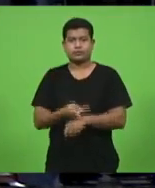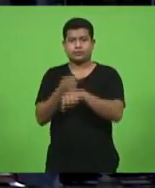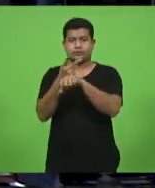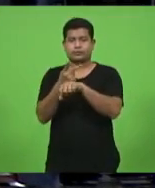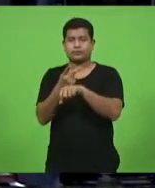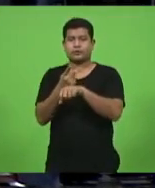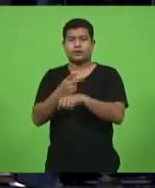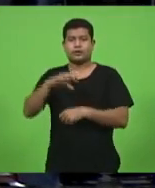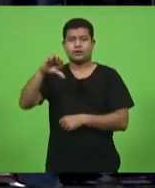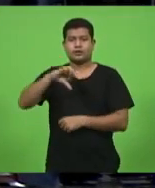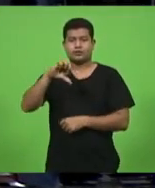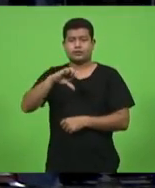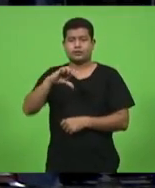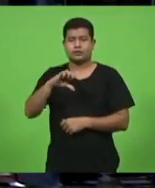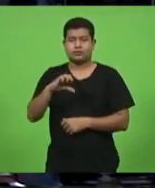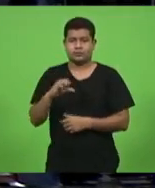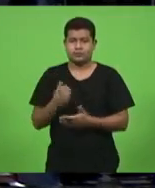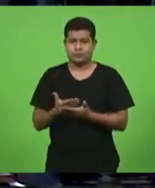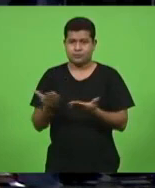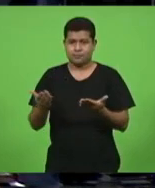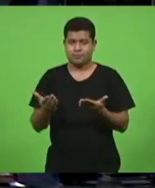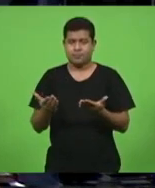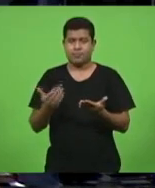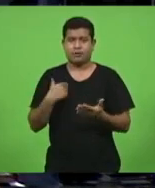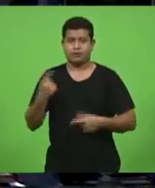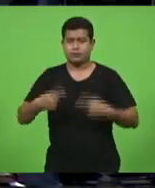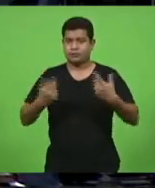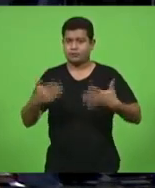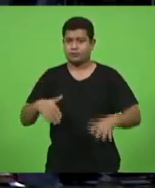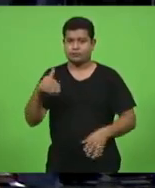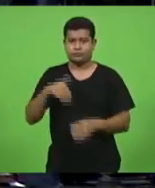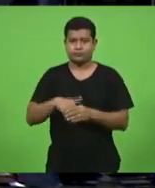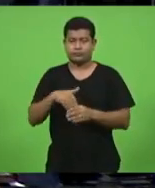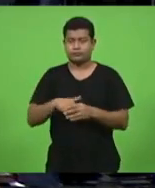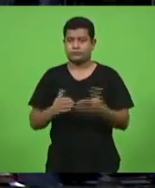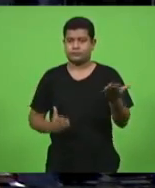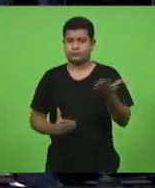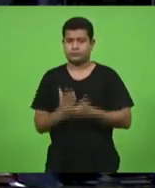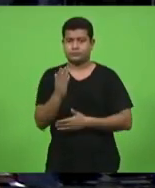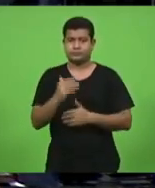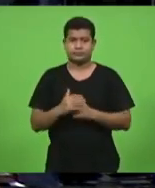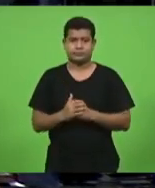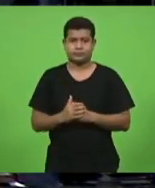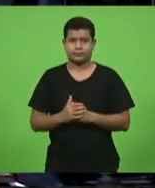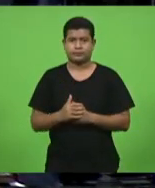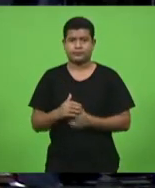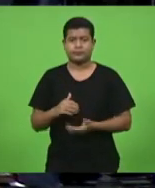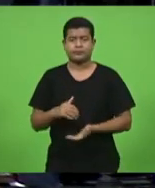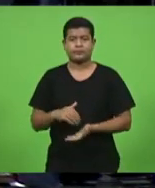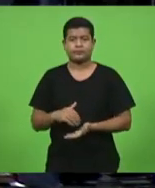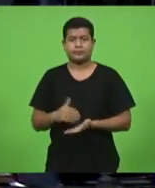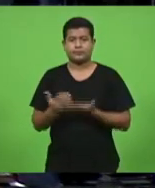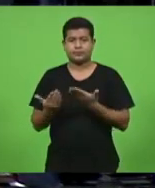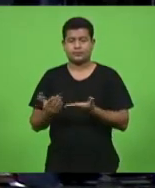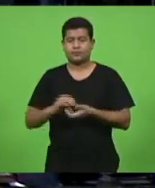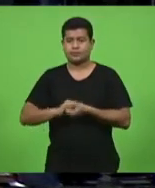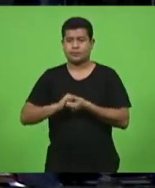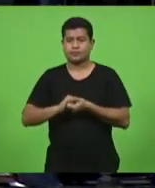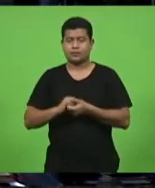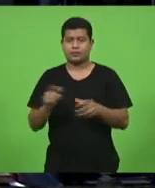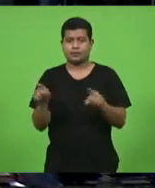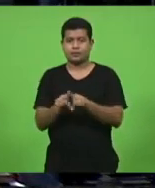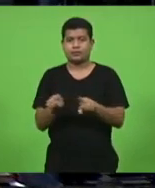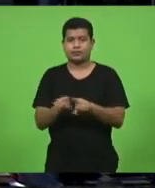em discussão não havendo em votação está aprovado deputado João Amin também cumprimentando a empresa